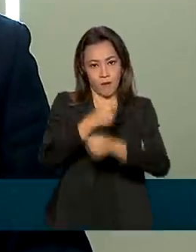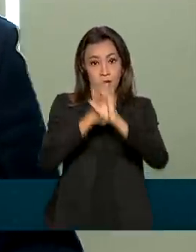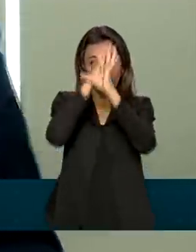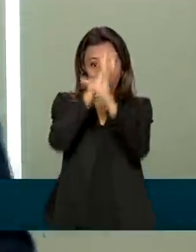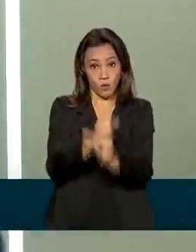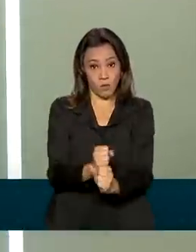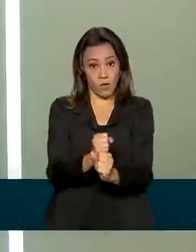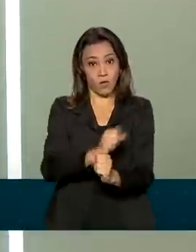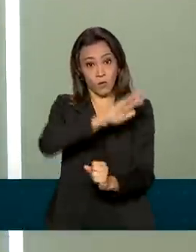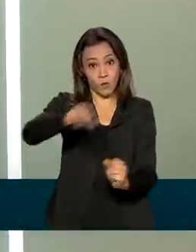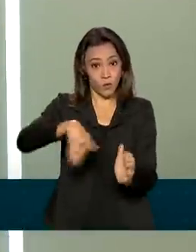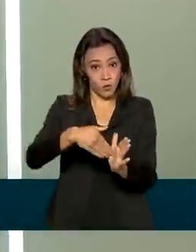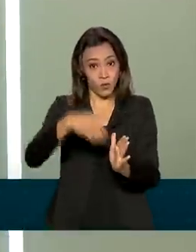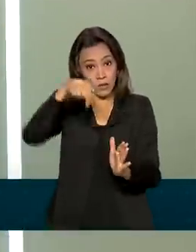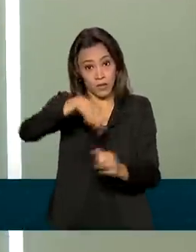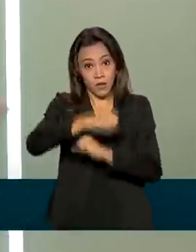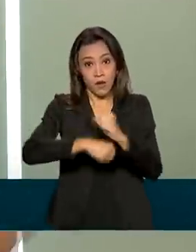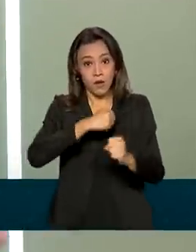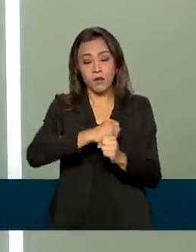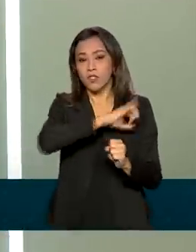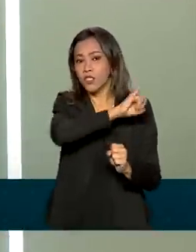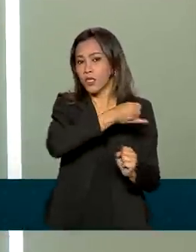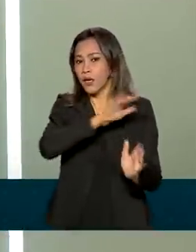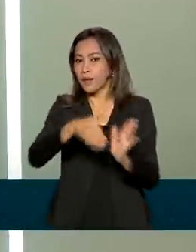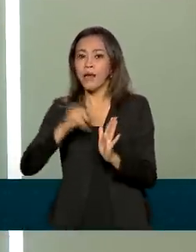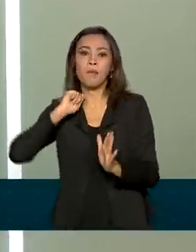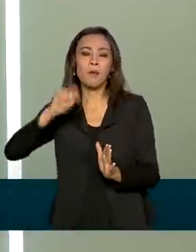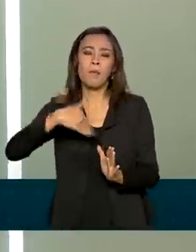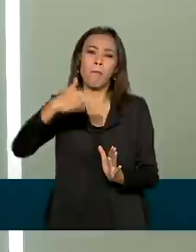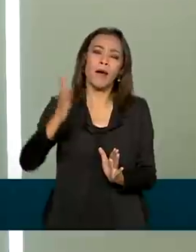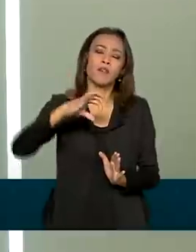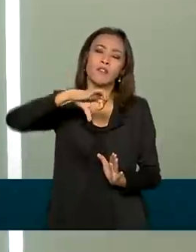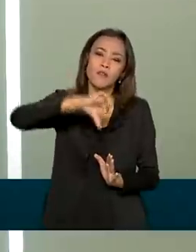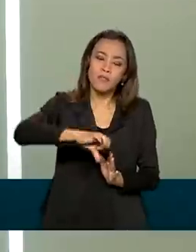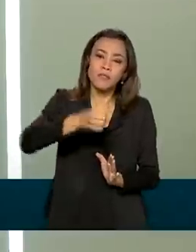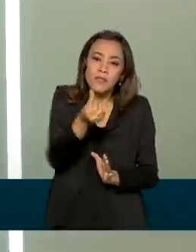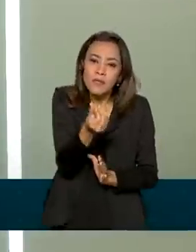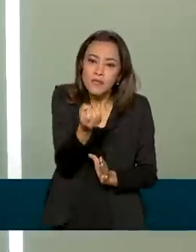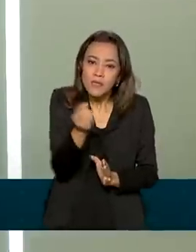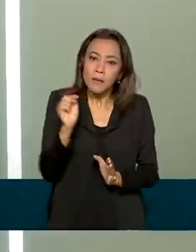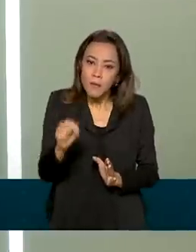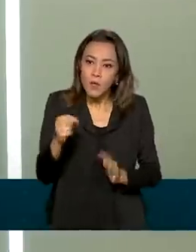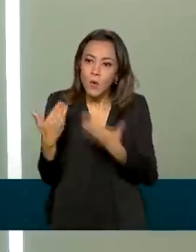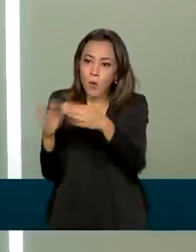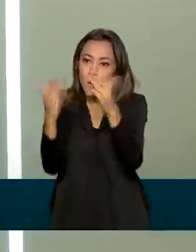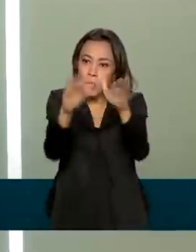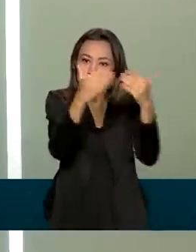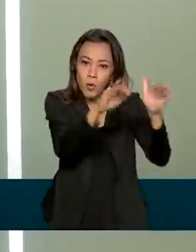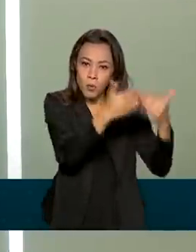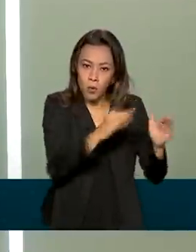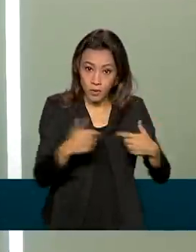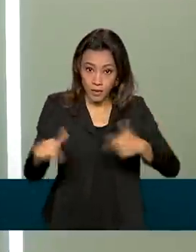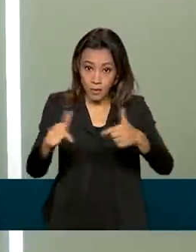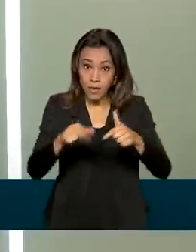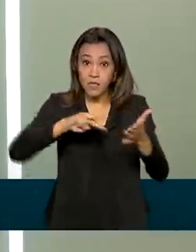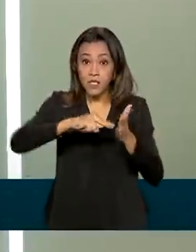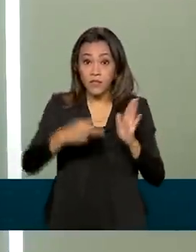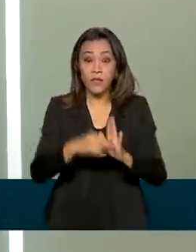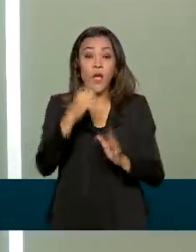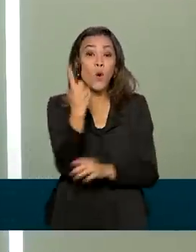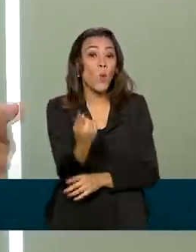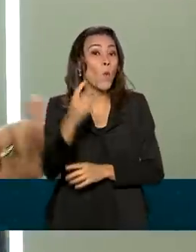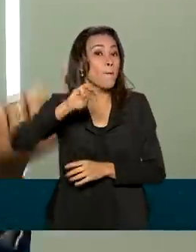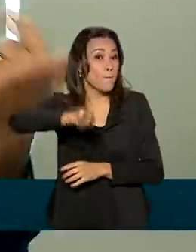ano, entre janeiro e abril, nós temos a geração, então, de mais de 960 mil postos de trabalho, equivalentes a quase 1 milhão de